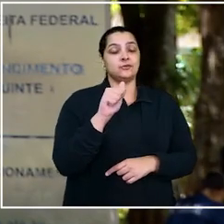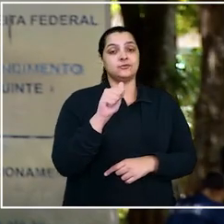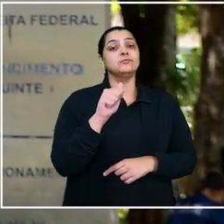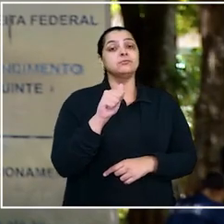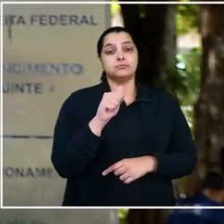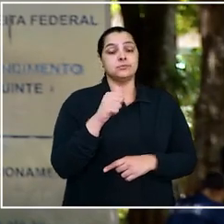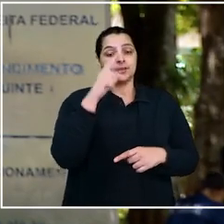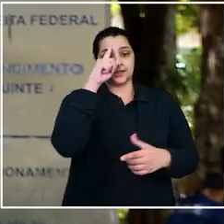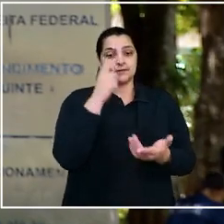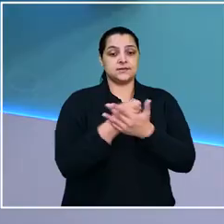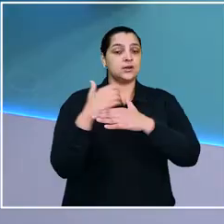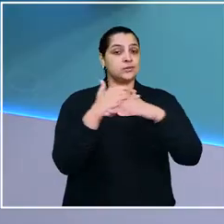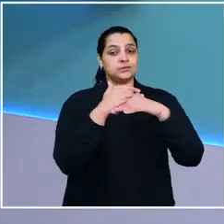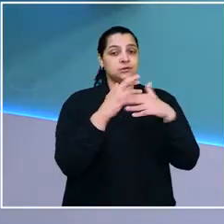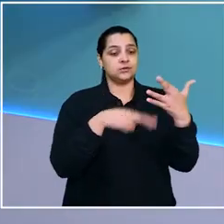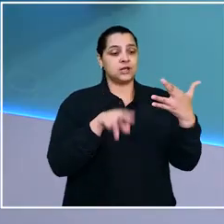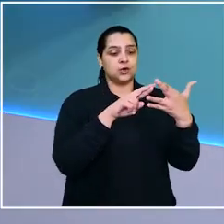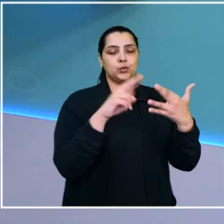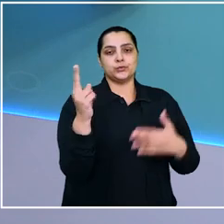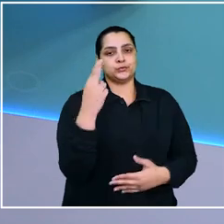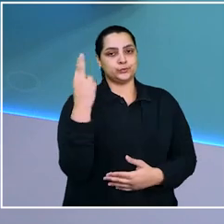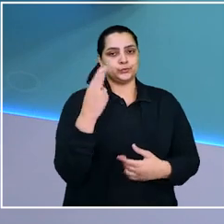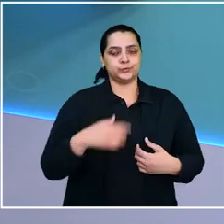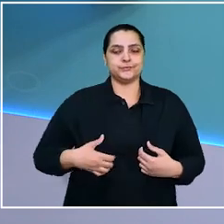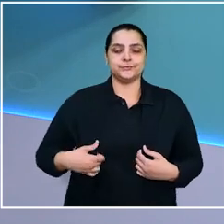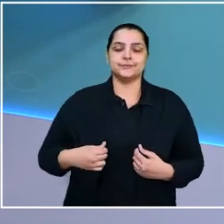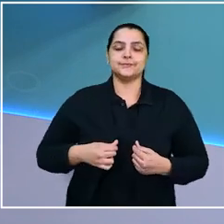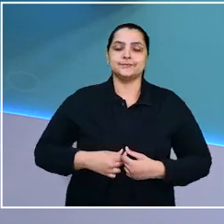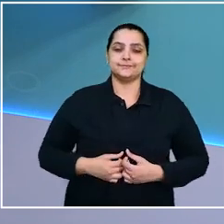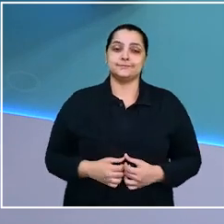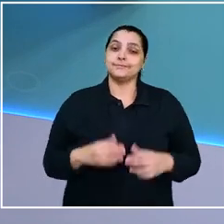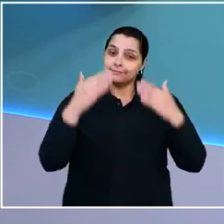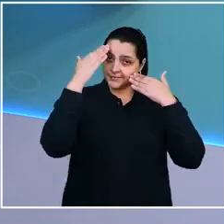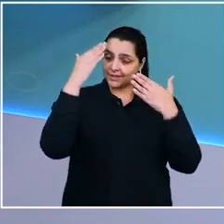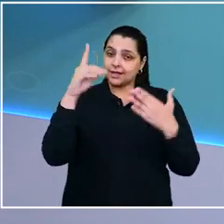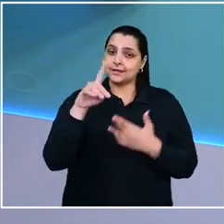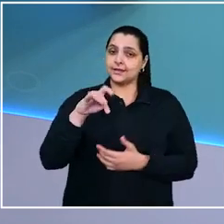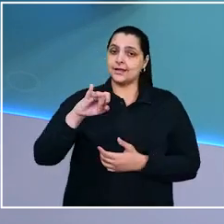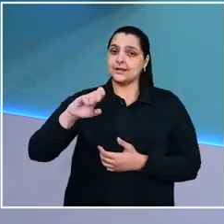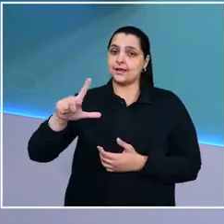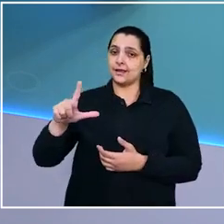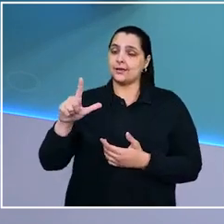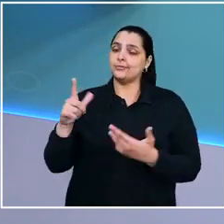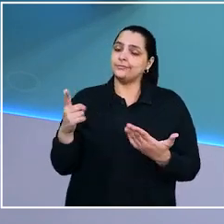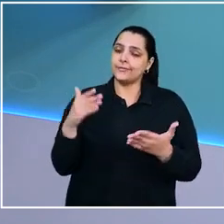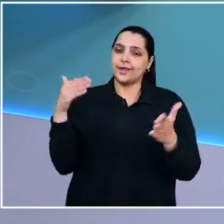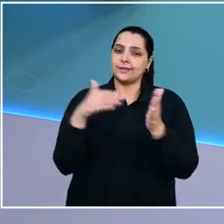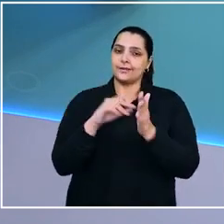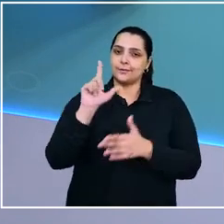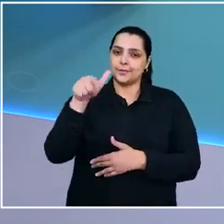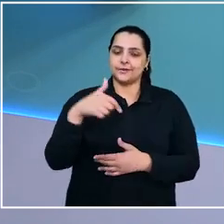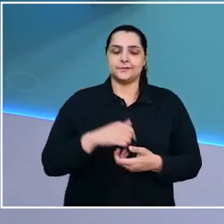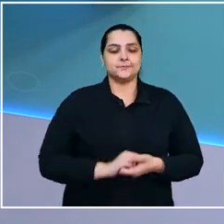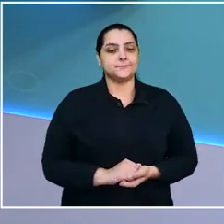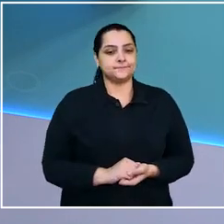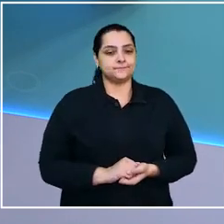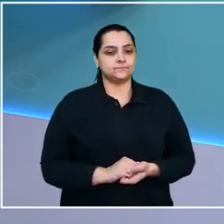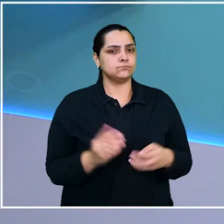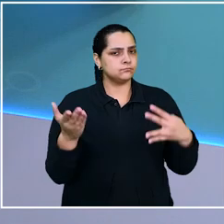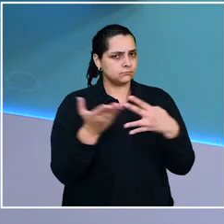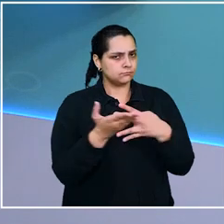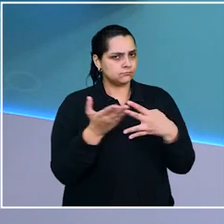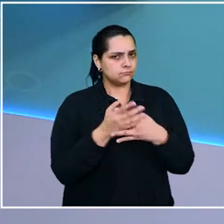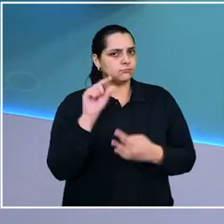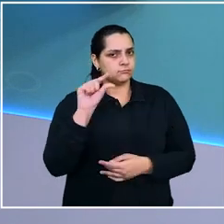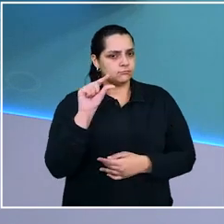e não cabe mais recurso. Eu volto com vocês no estúdio. Tá certo, Daniel. Muito obrigada pelas informações e até a próxima. E